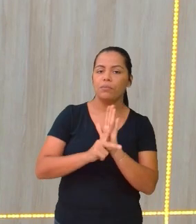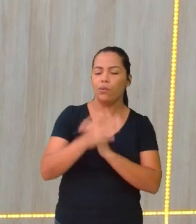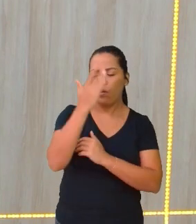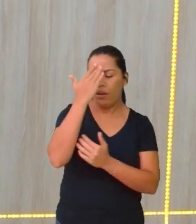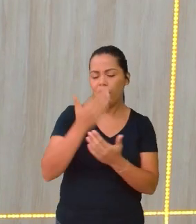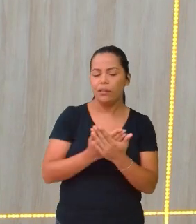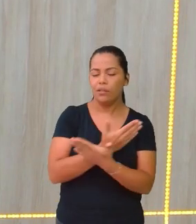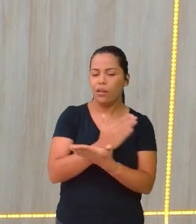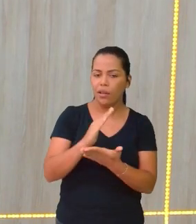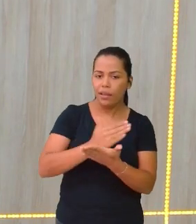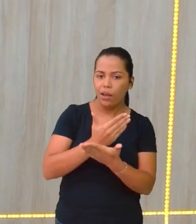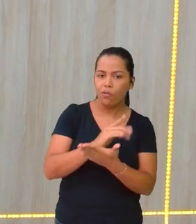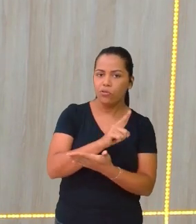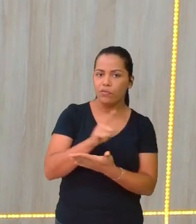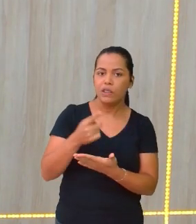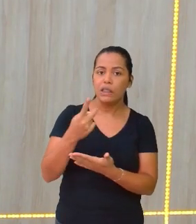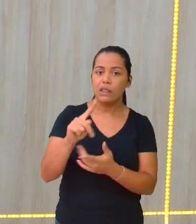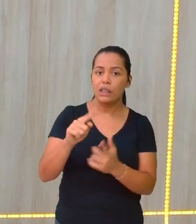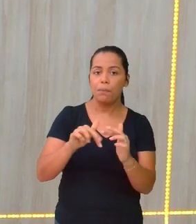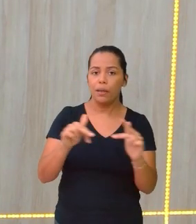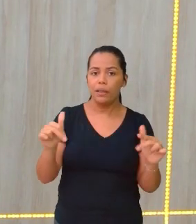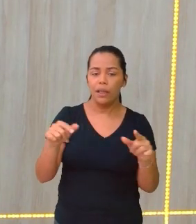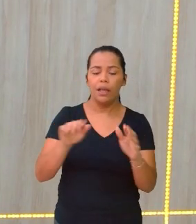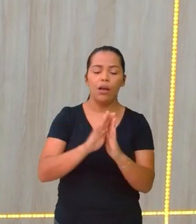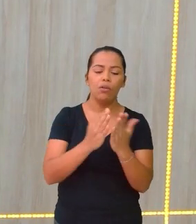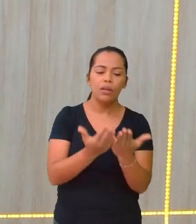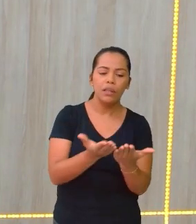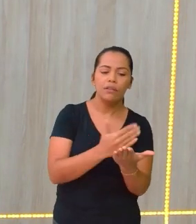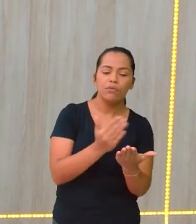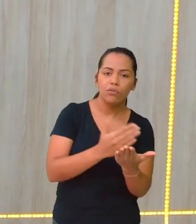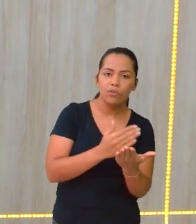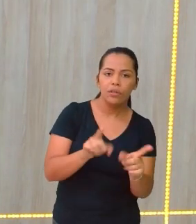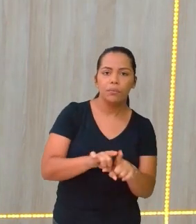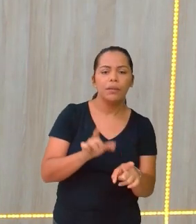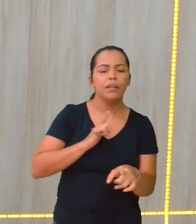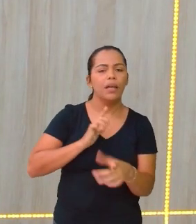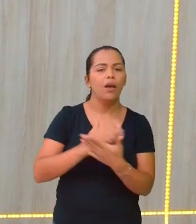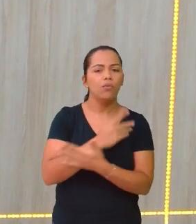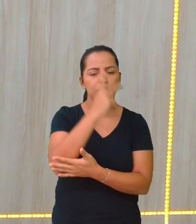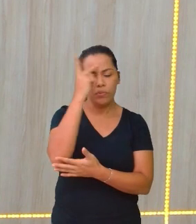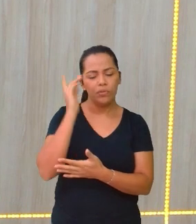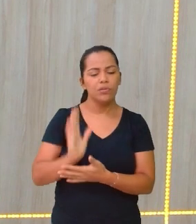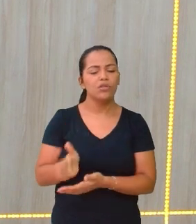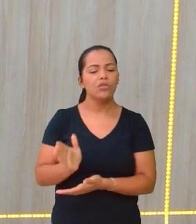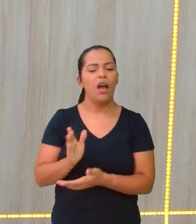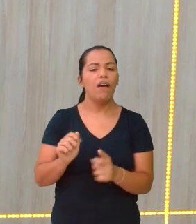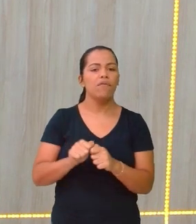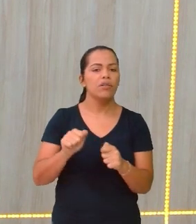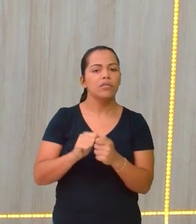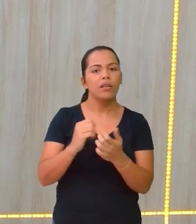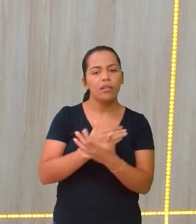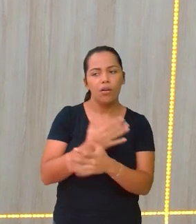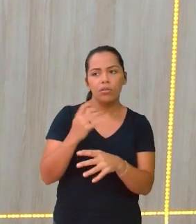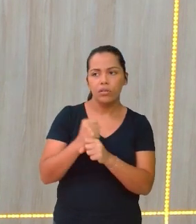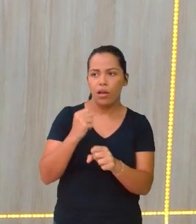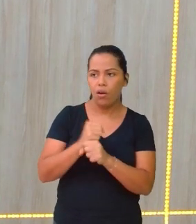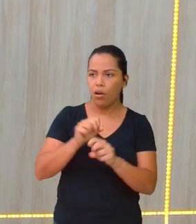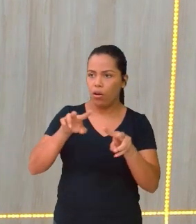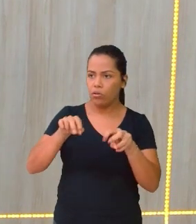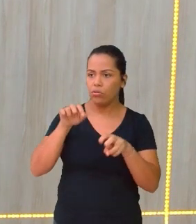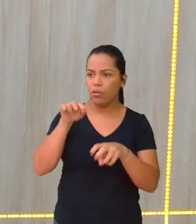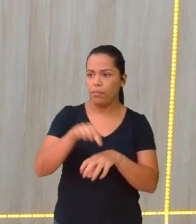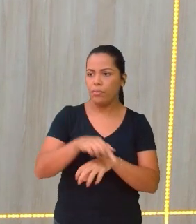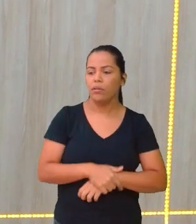vocês, no material de vocês, no livro e alguns professores devem estar fazendo também alguns cálculos em relação à questão aí,